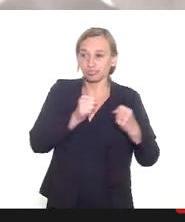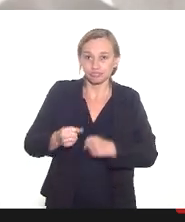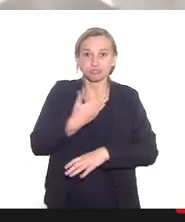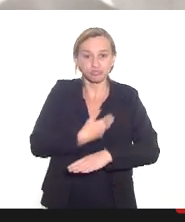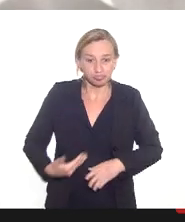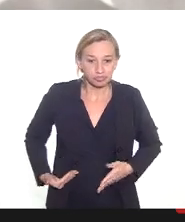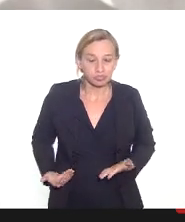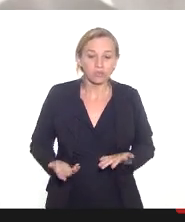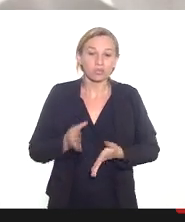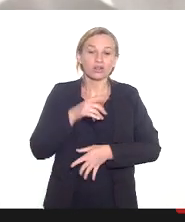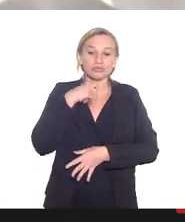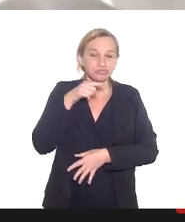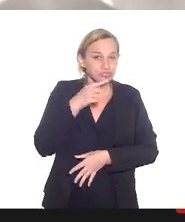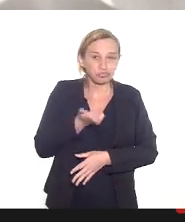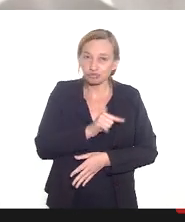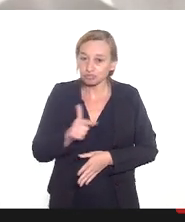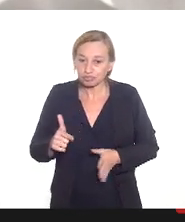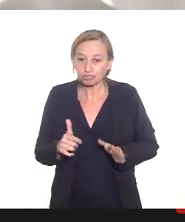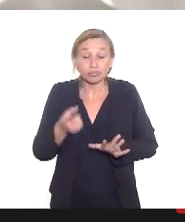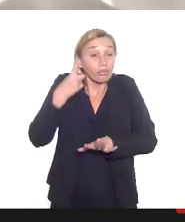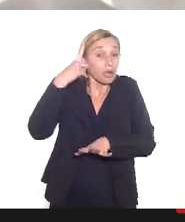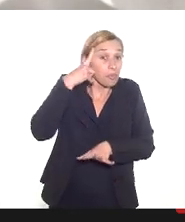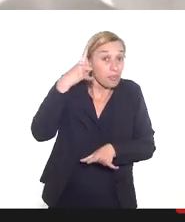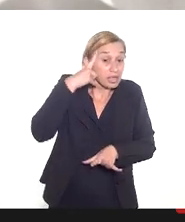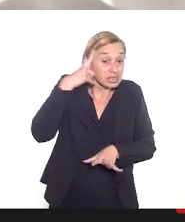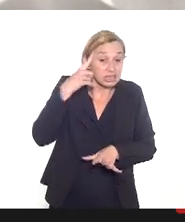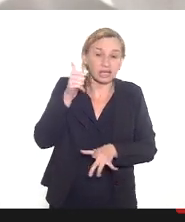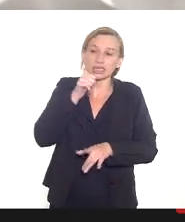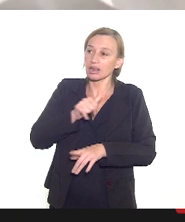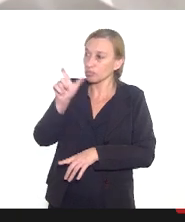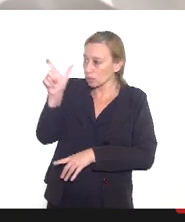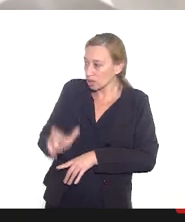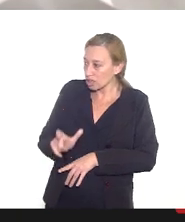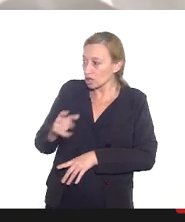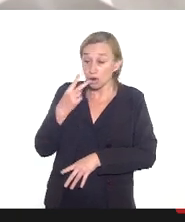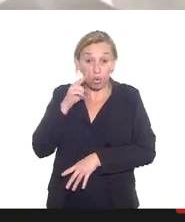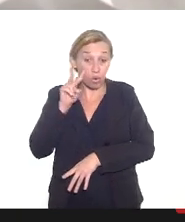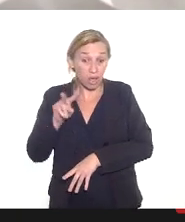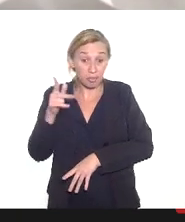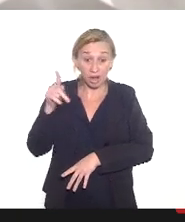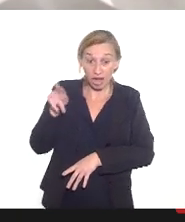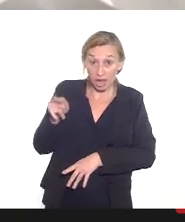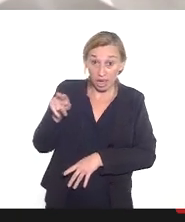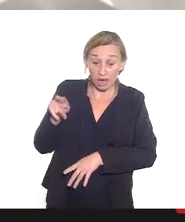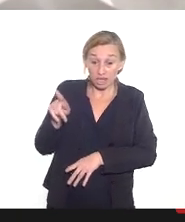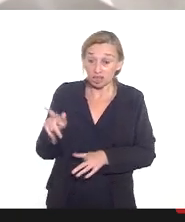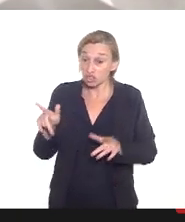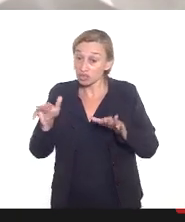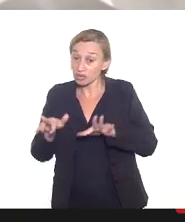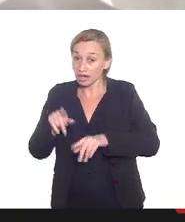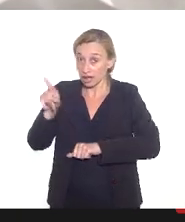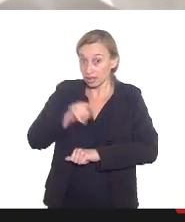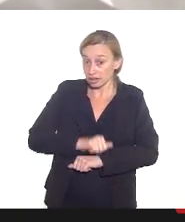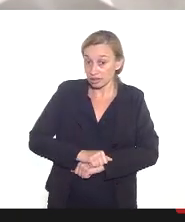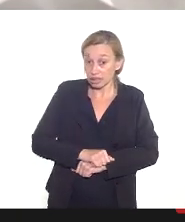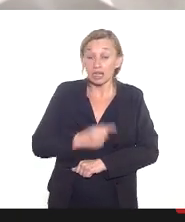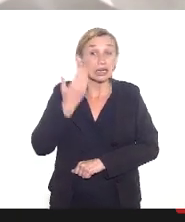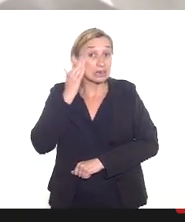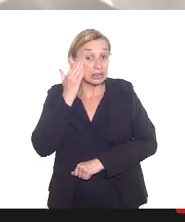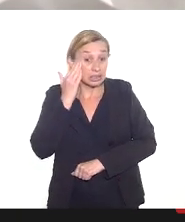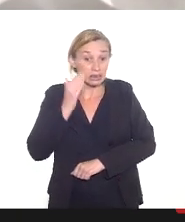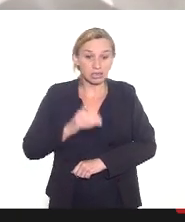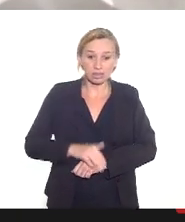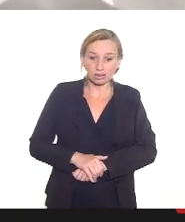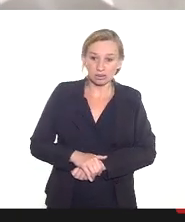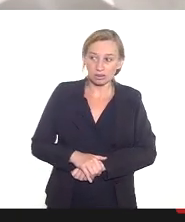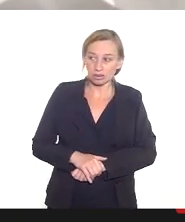sem dúvida nenhuma pensar nessa mulher e olhar para ela de um modo diferenciado entendendo